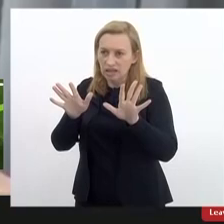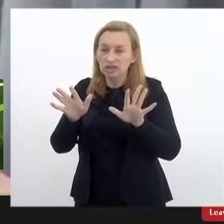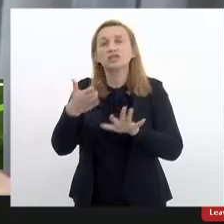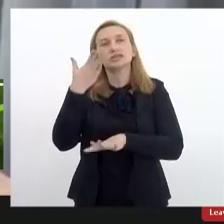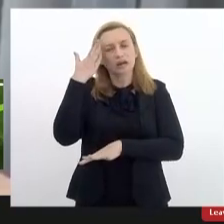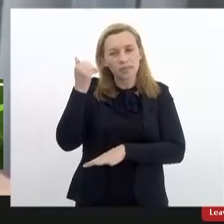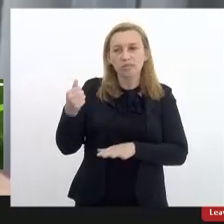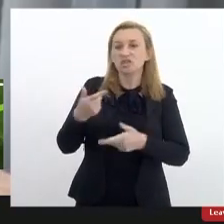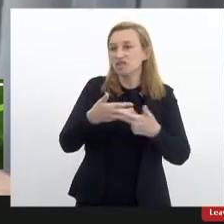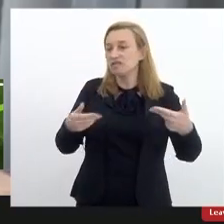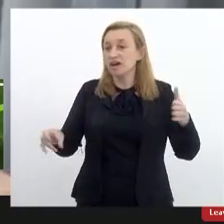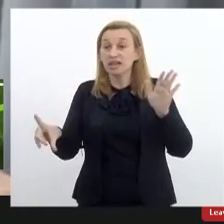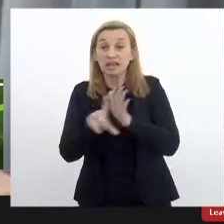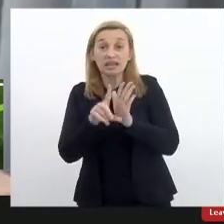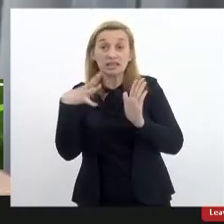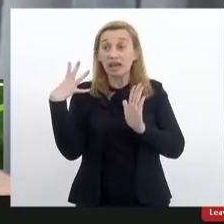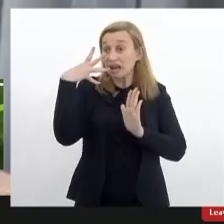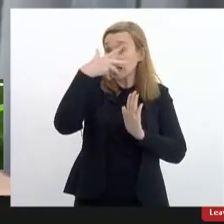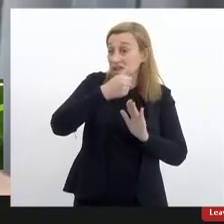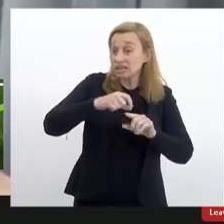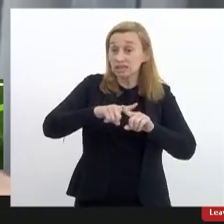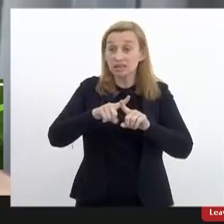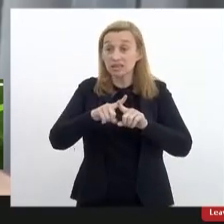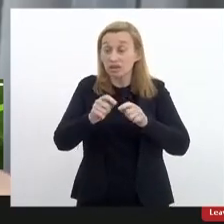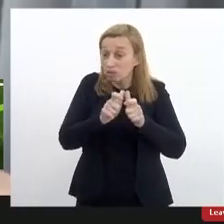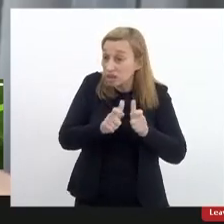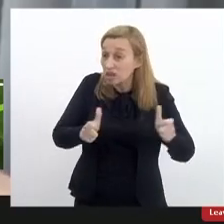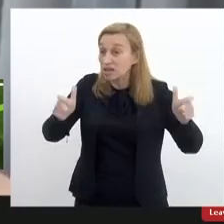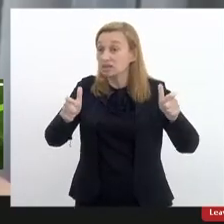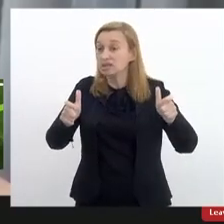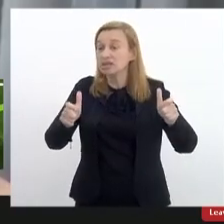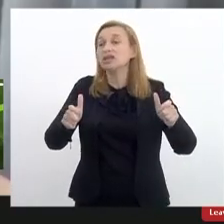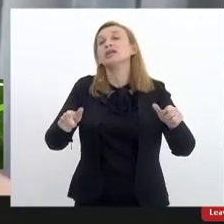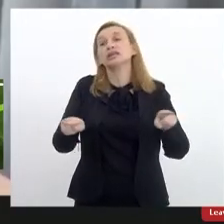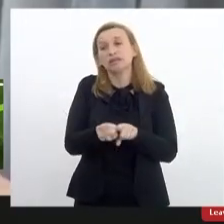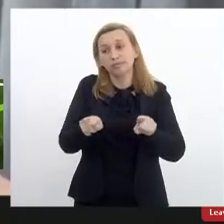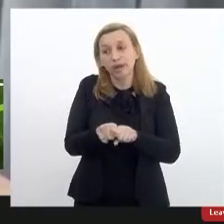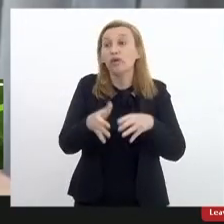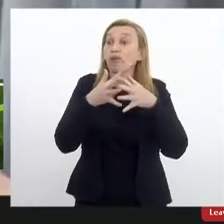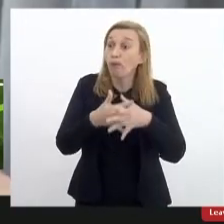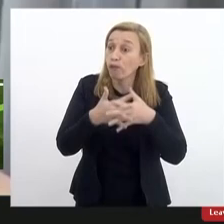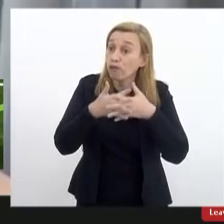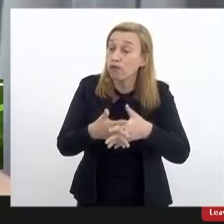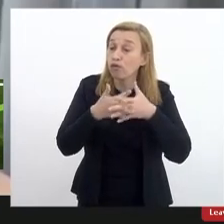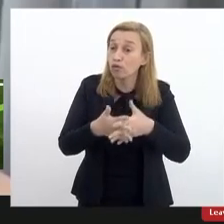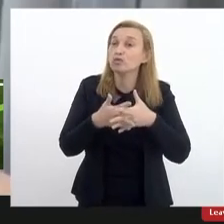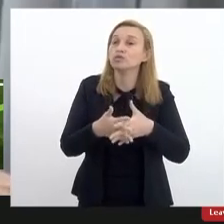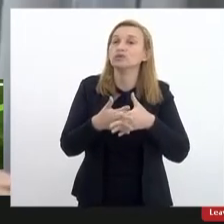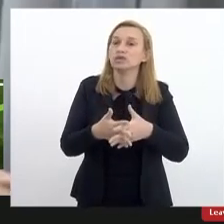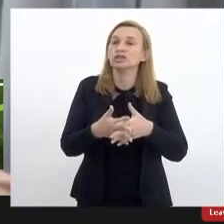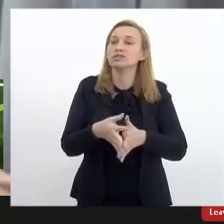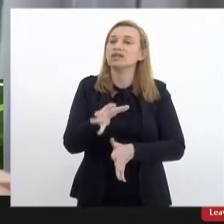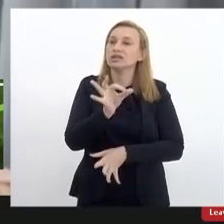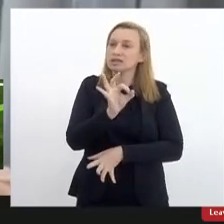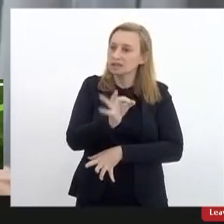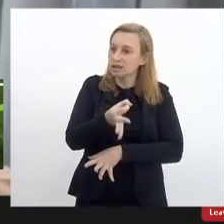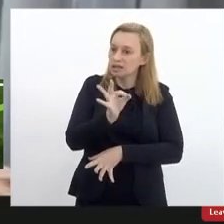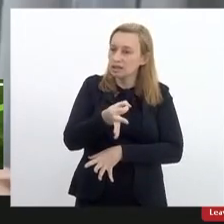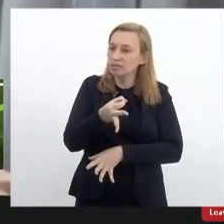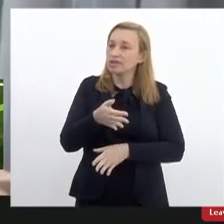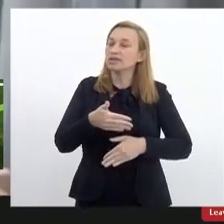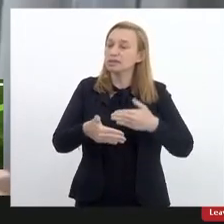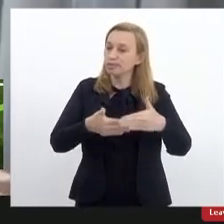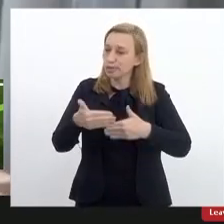legislações são lindas mas são amplas e até confundem né propositadamente nesse